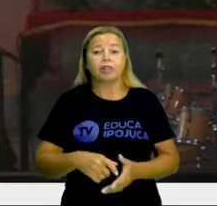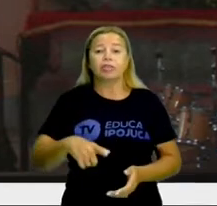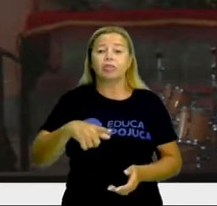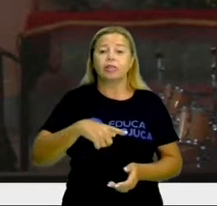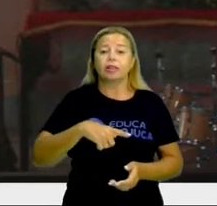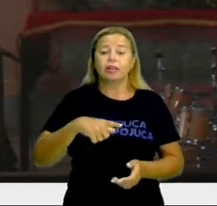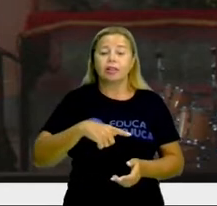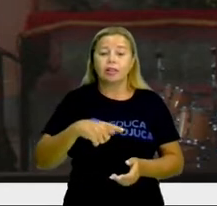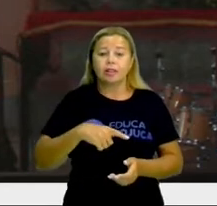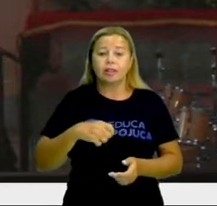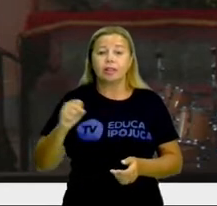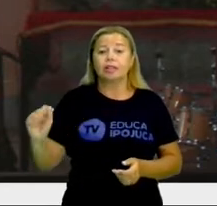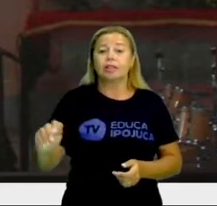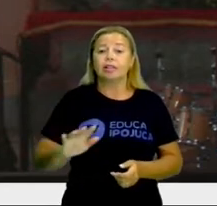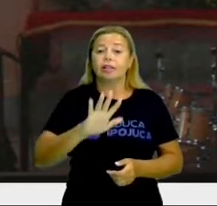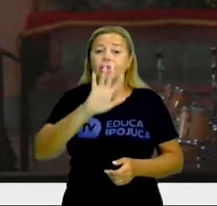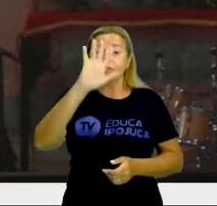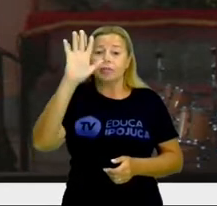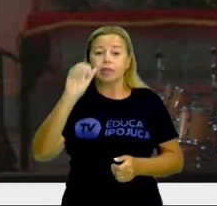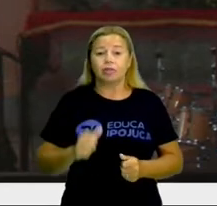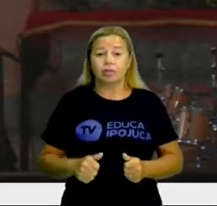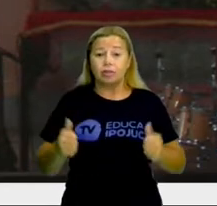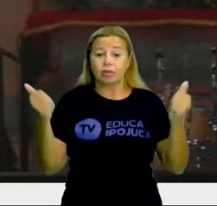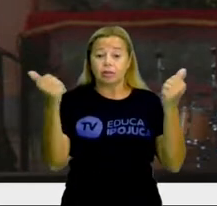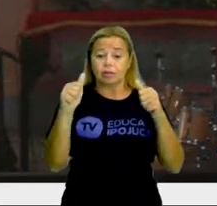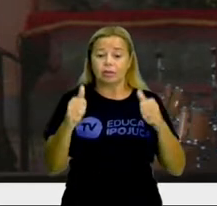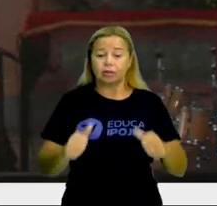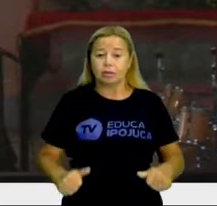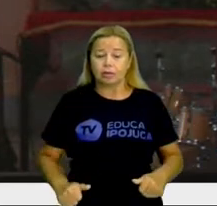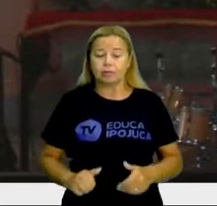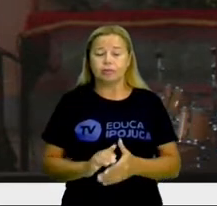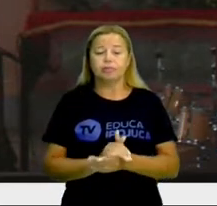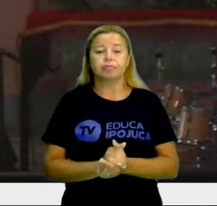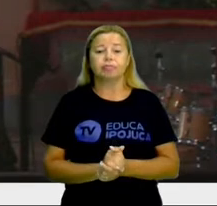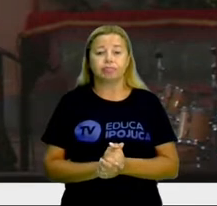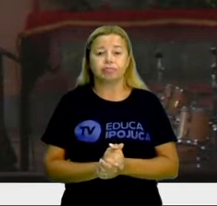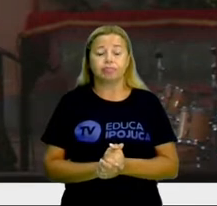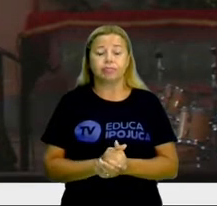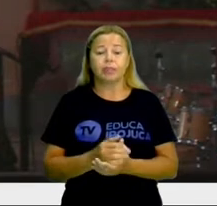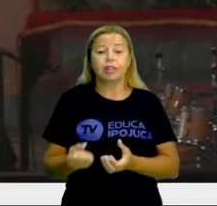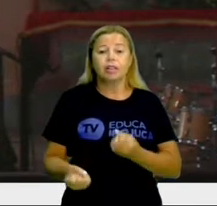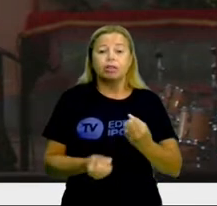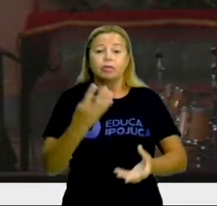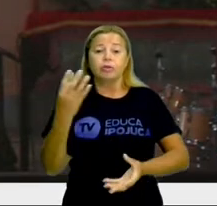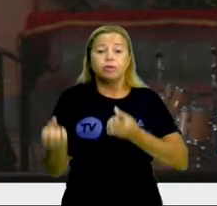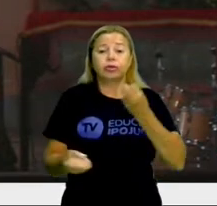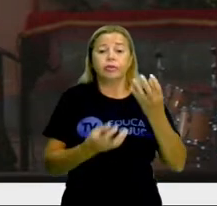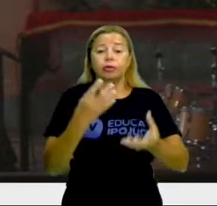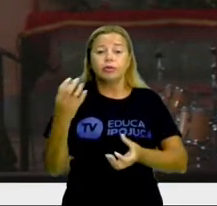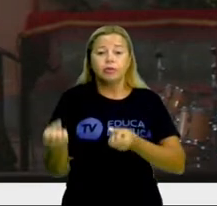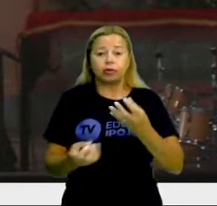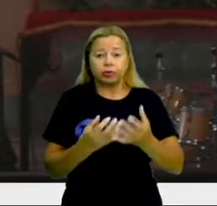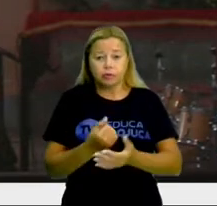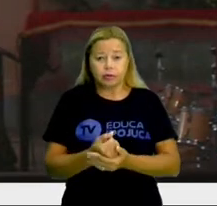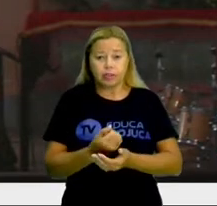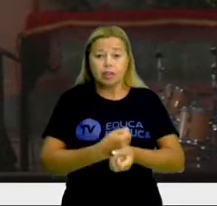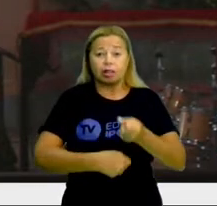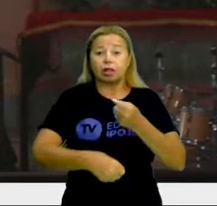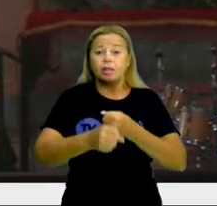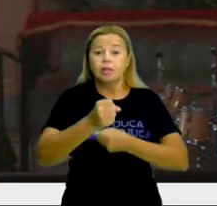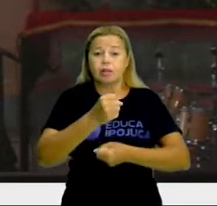intacta. Pois é. Esse incêndio aconteceu há 87 anos.